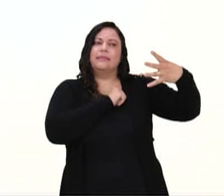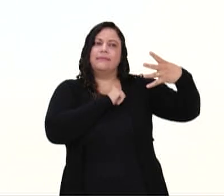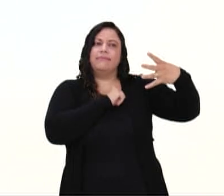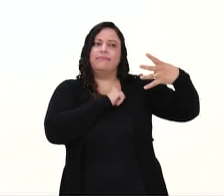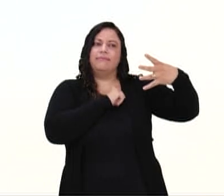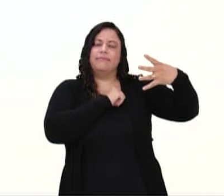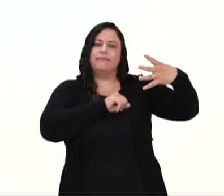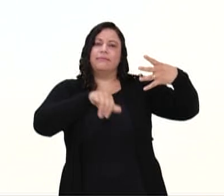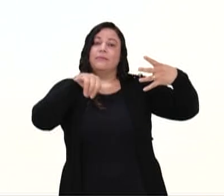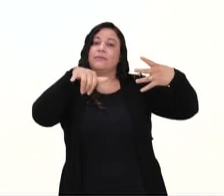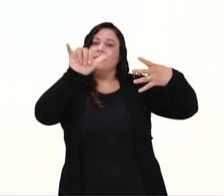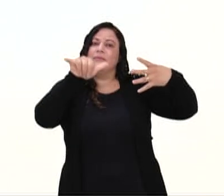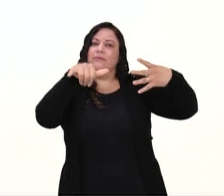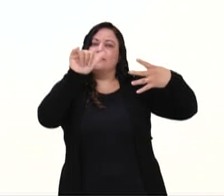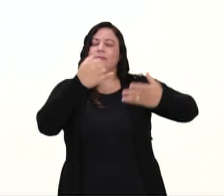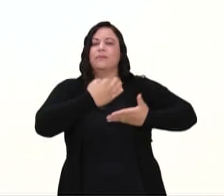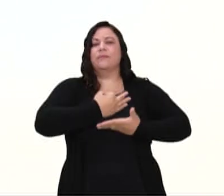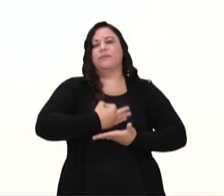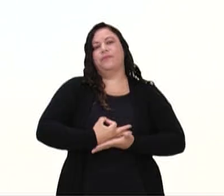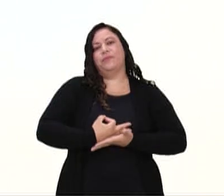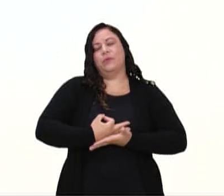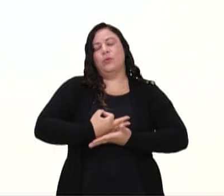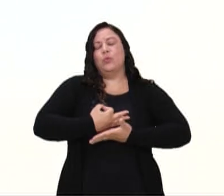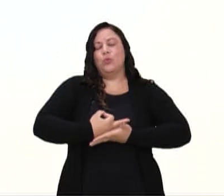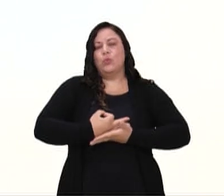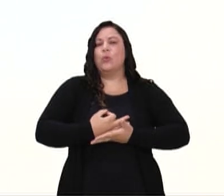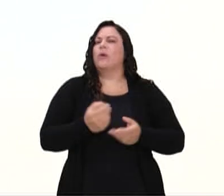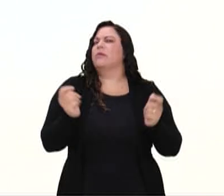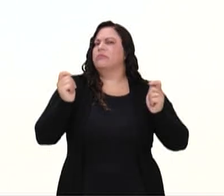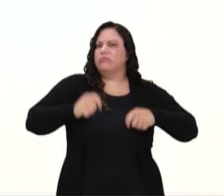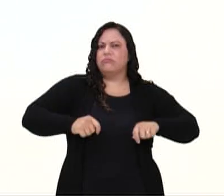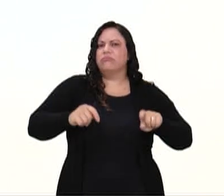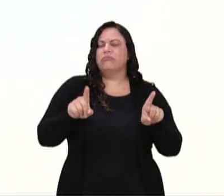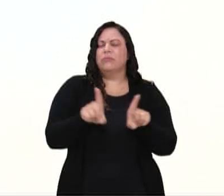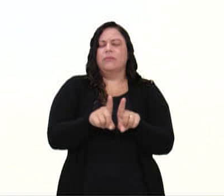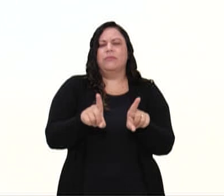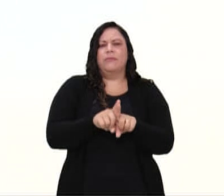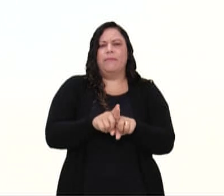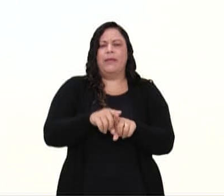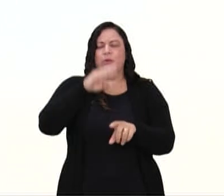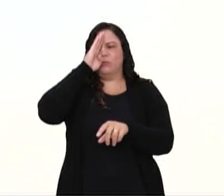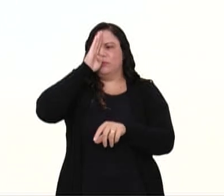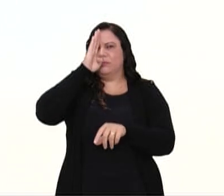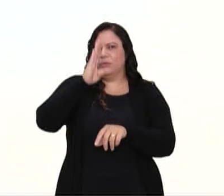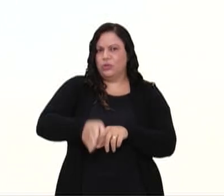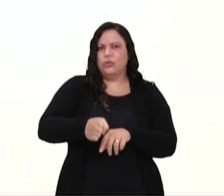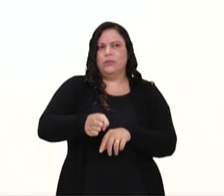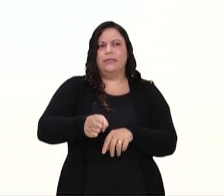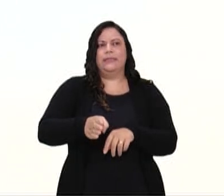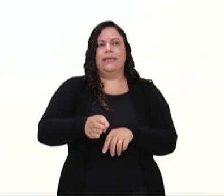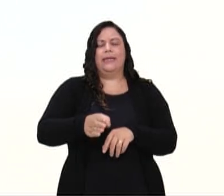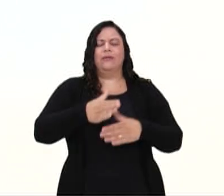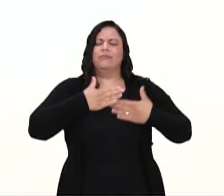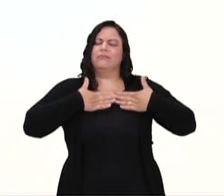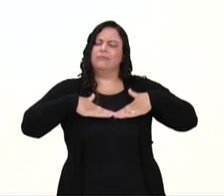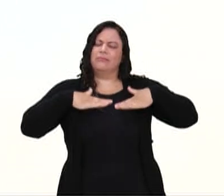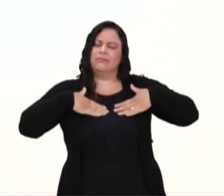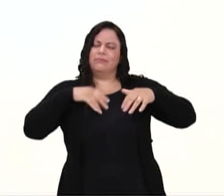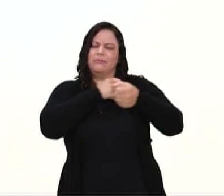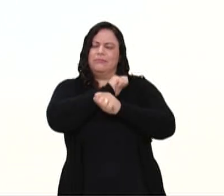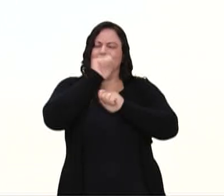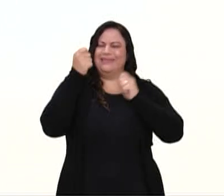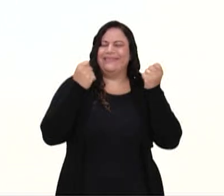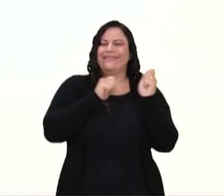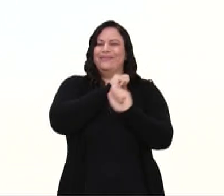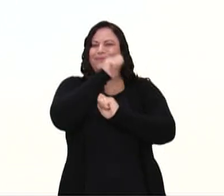nós temos o yoga. Então, o yoga proporciona meios diretos para acalmar a turbulência